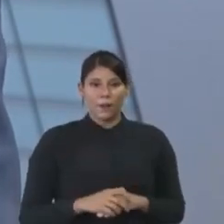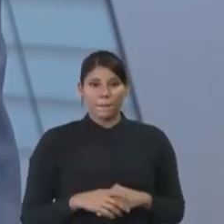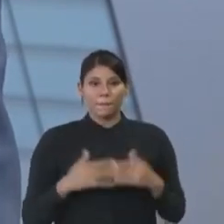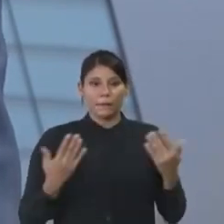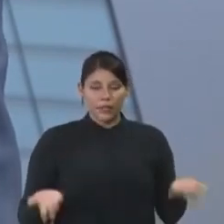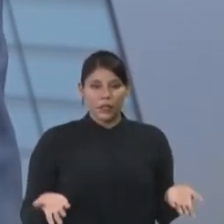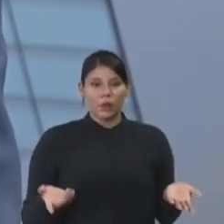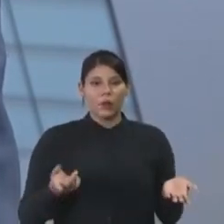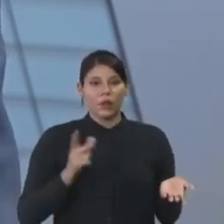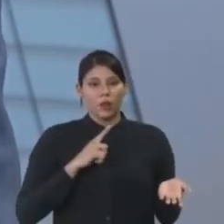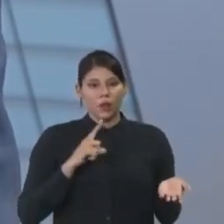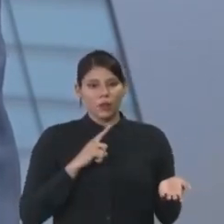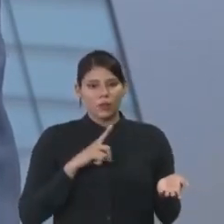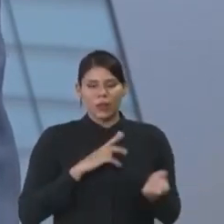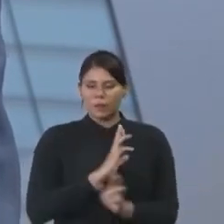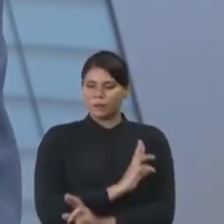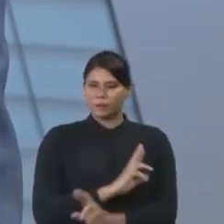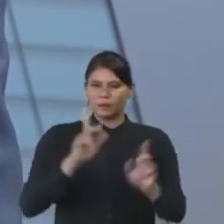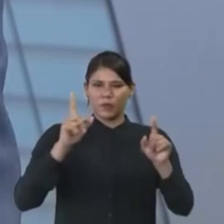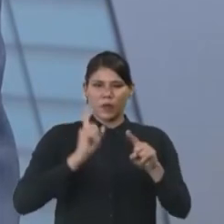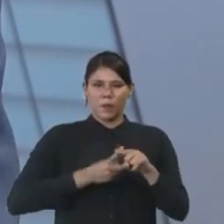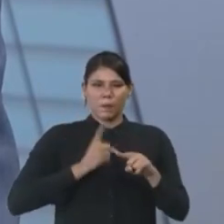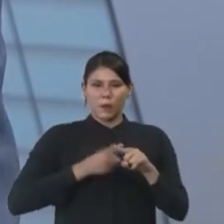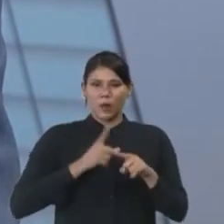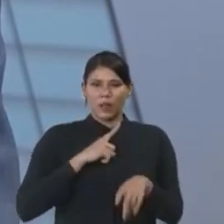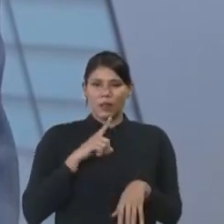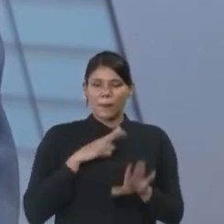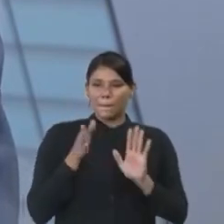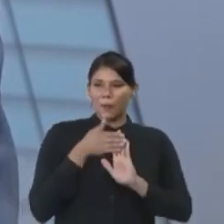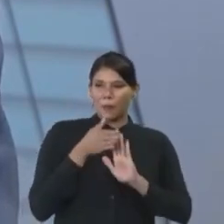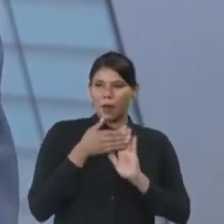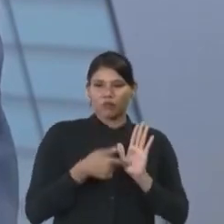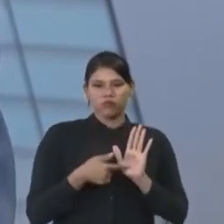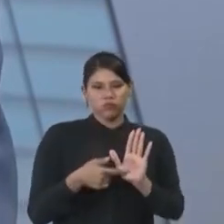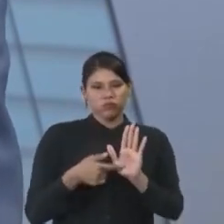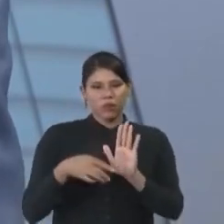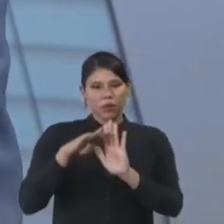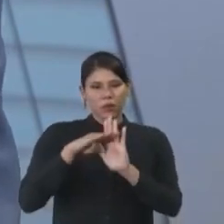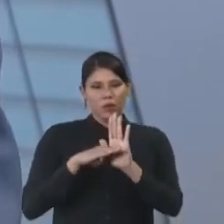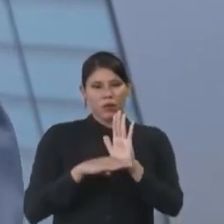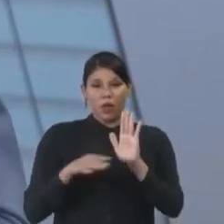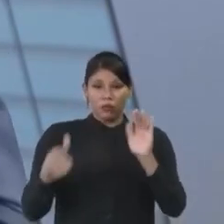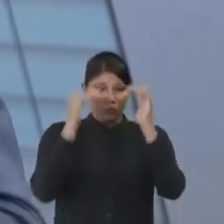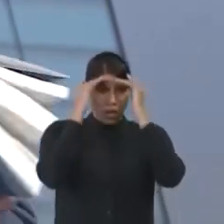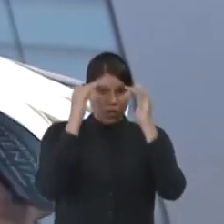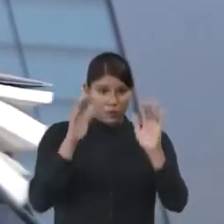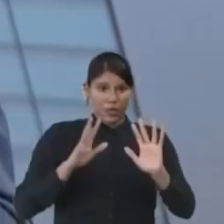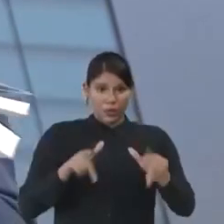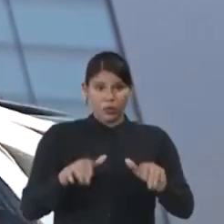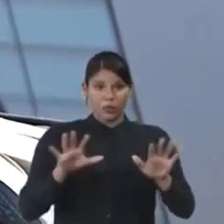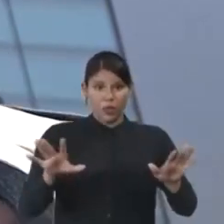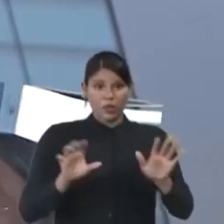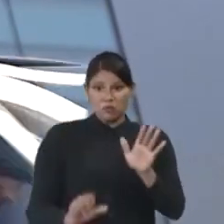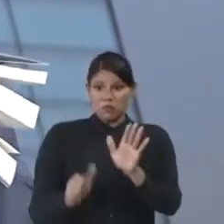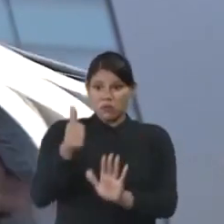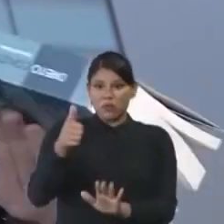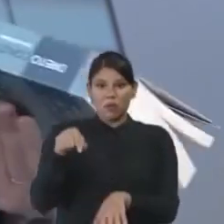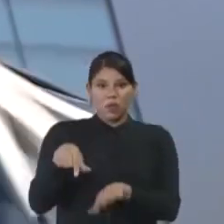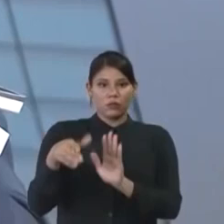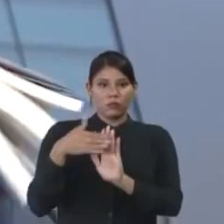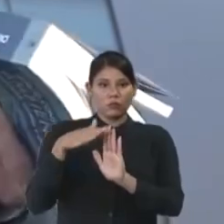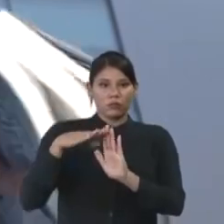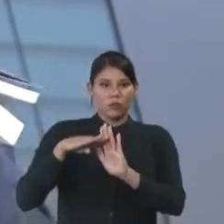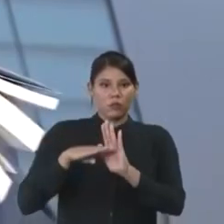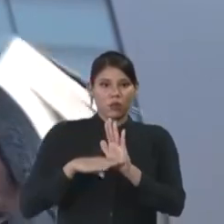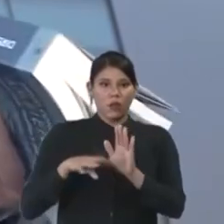Ciro, o senhor tem se diferenciado porque o senhor está apresentando projetos, propostas, todo respeito aos outros eu não vejo. Eu vejo um